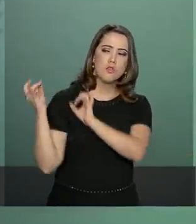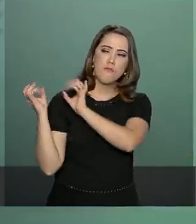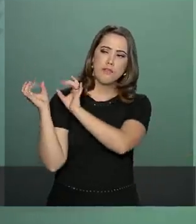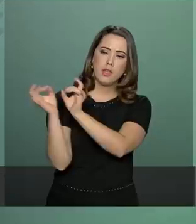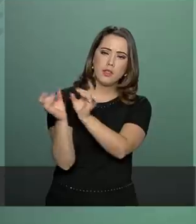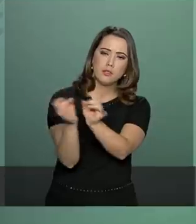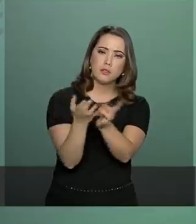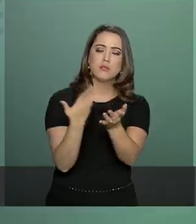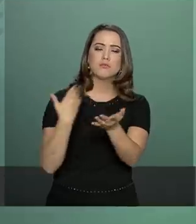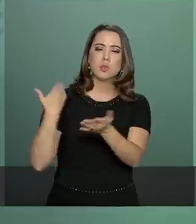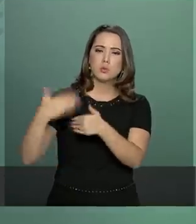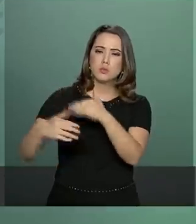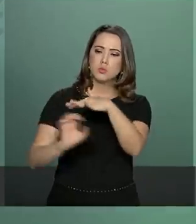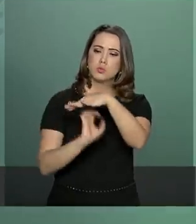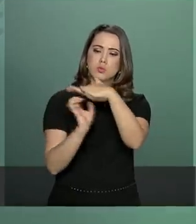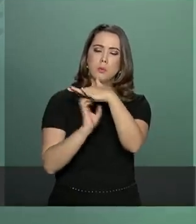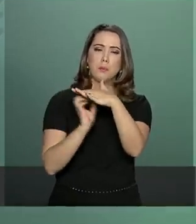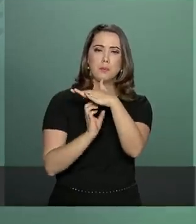transmissão.